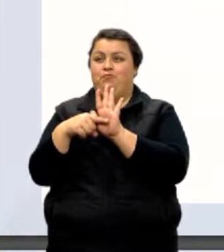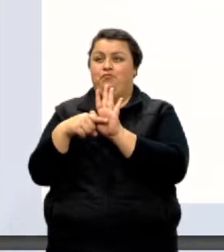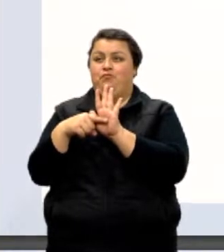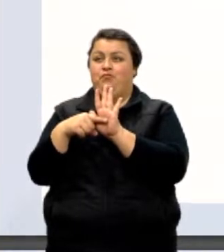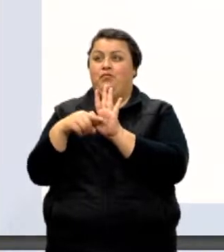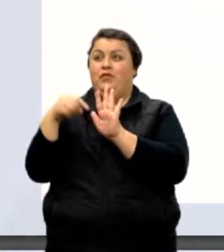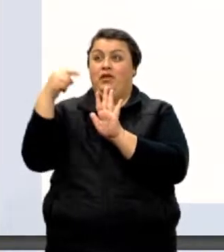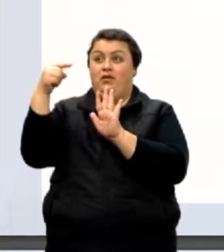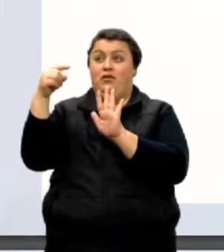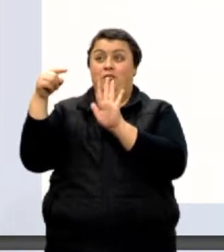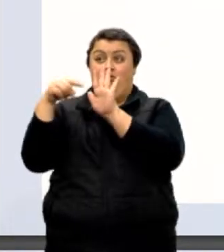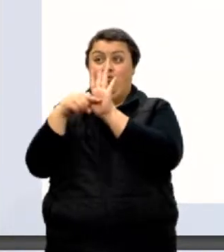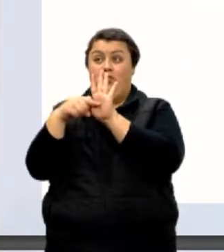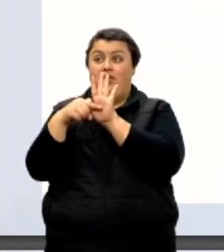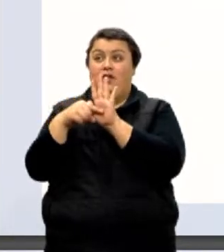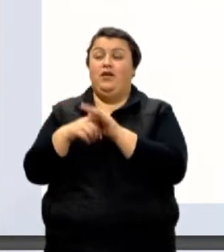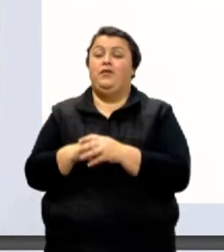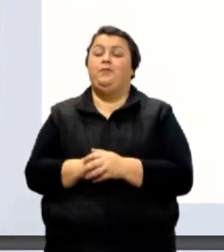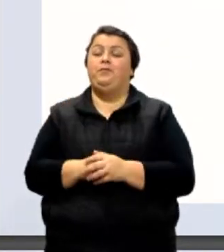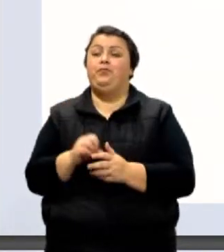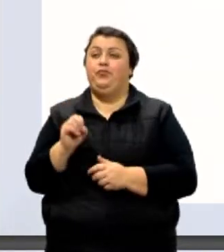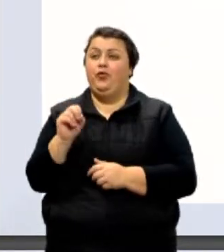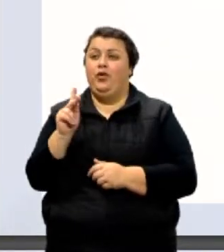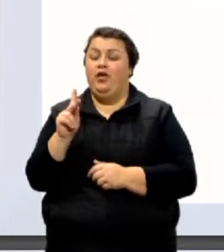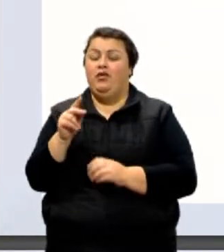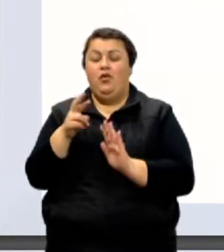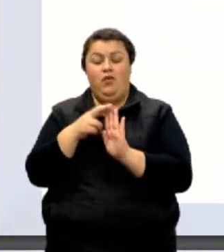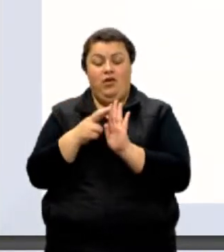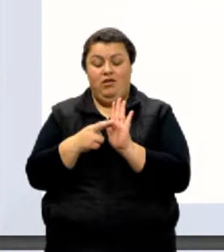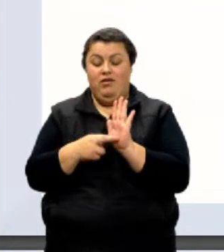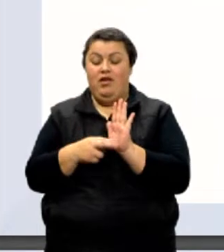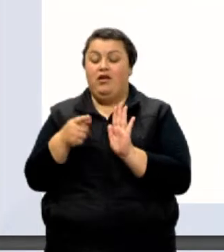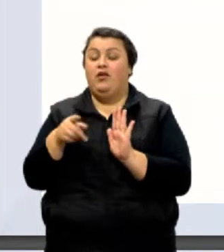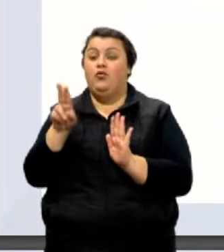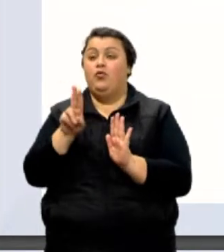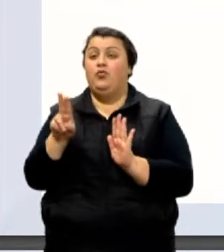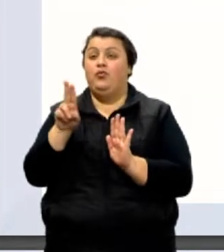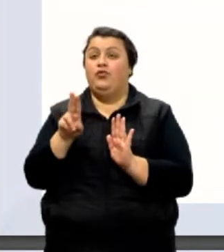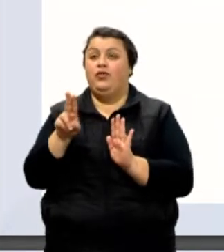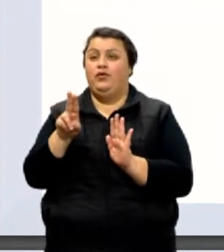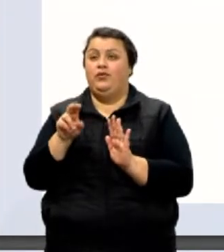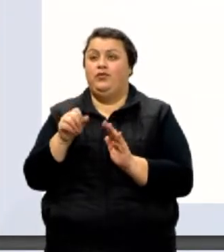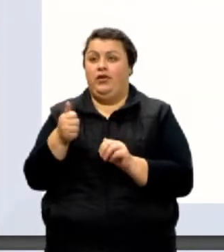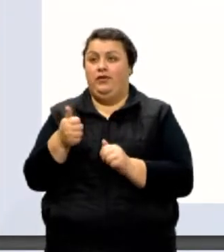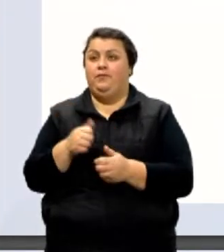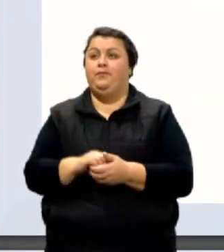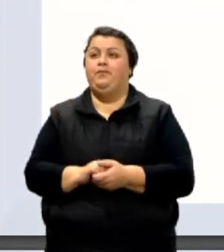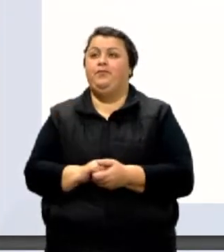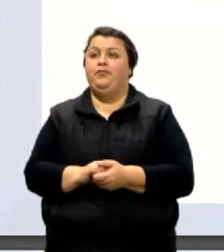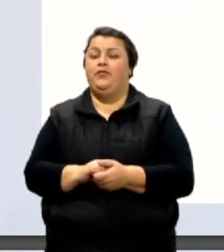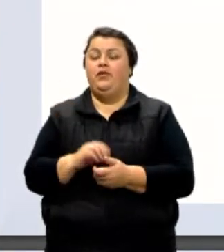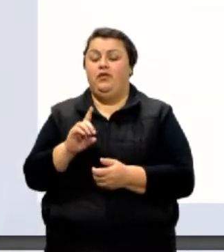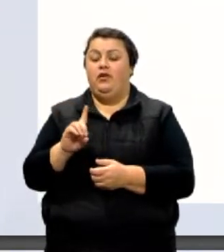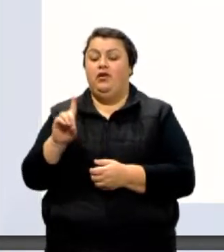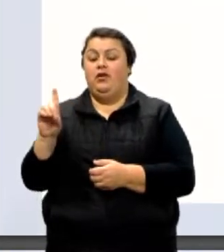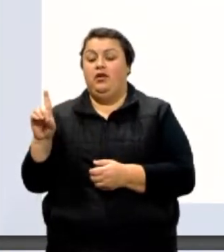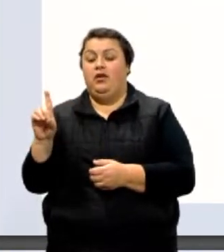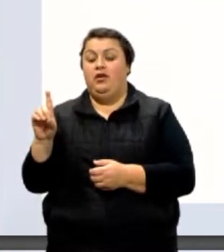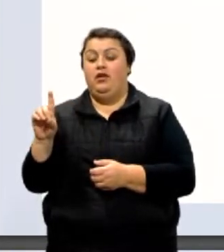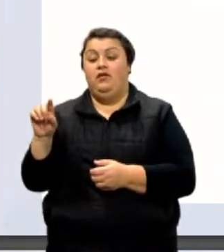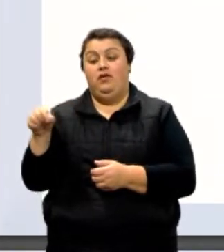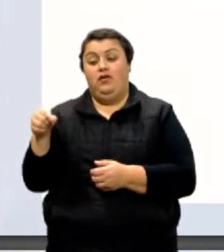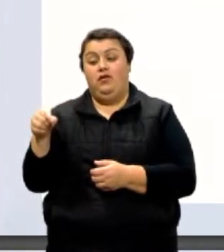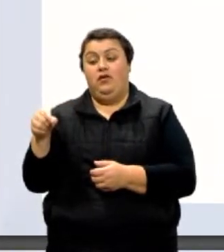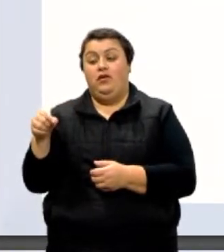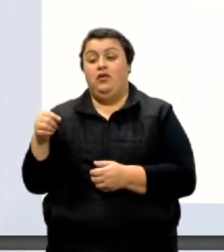expoente. Ok? E essa é a regra que eu estou usando aqui. É a regrinha prática. Deslocou para um lado a vírgula faz uma